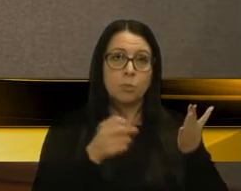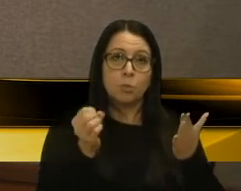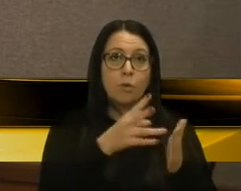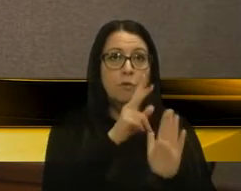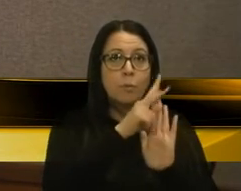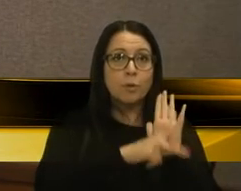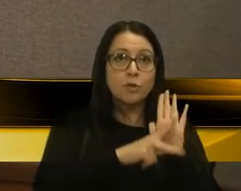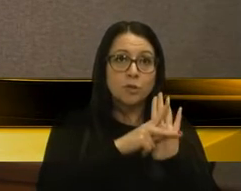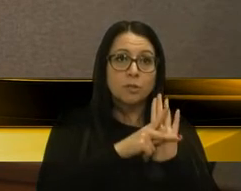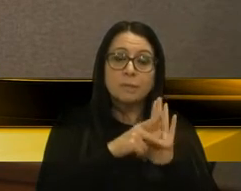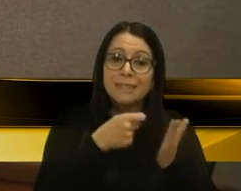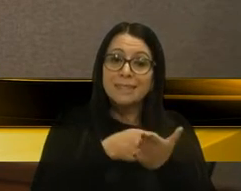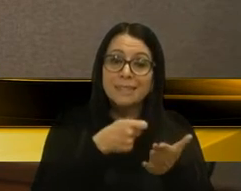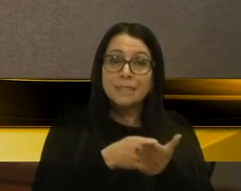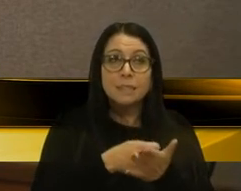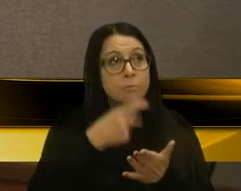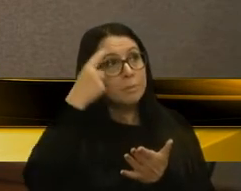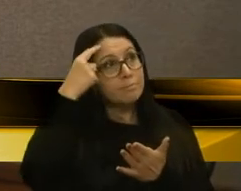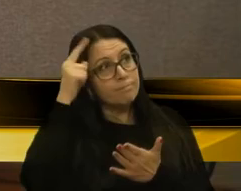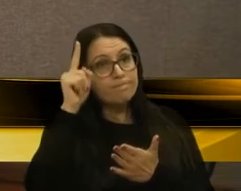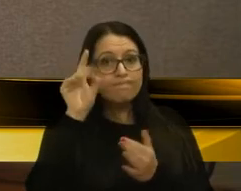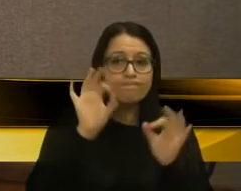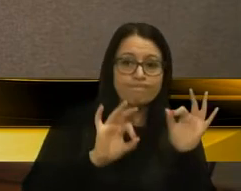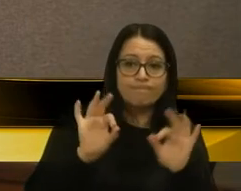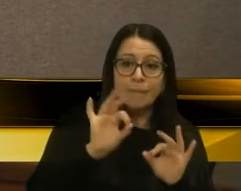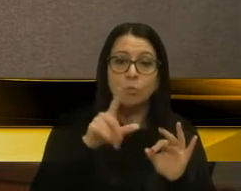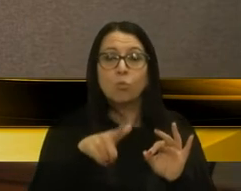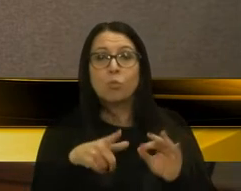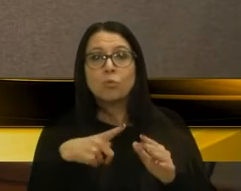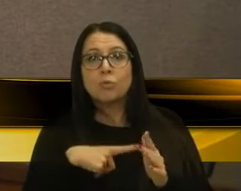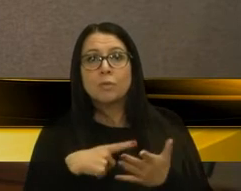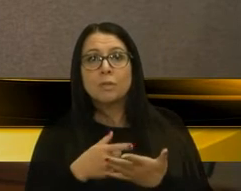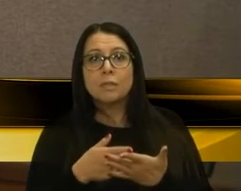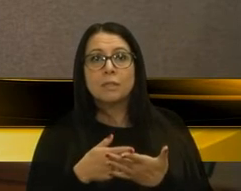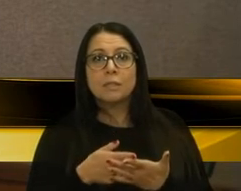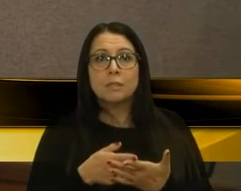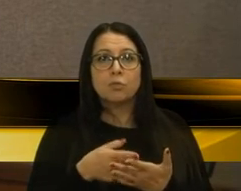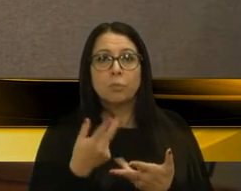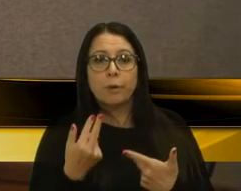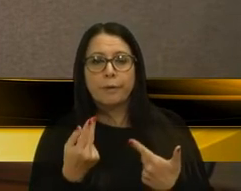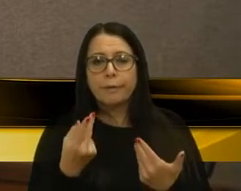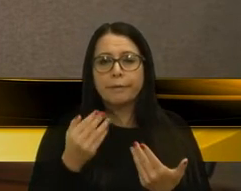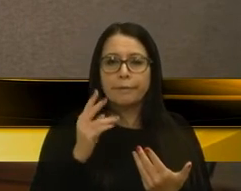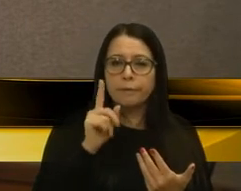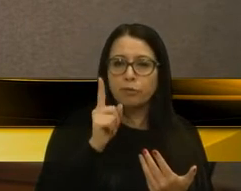adivinhar e corrigir aonde é que eventualmente tem alguma falha no projeto.